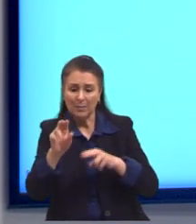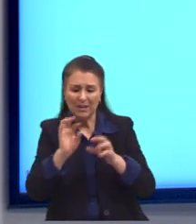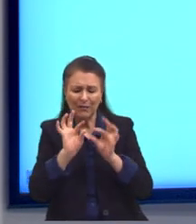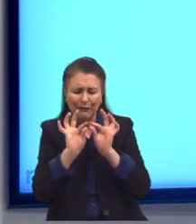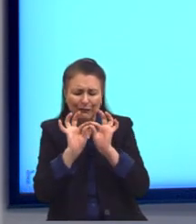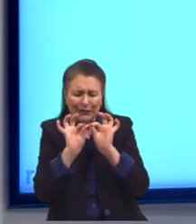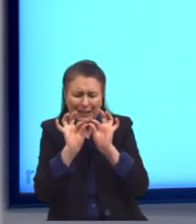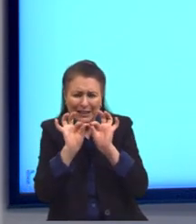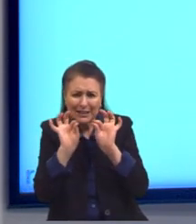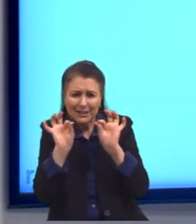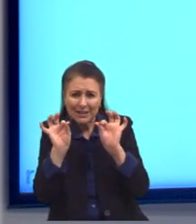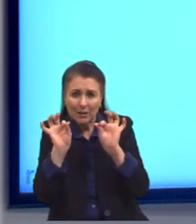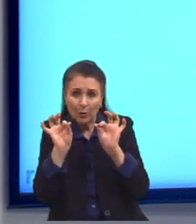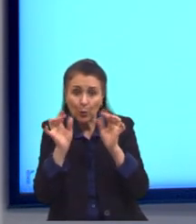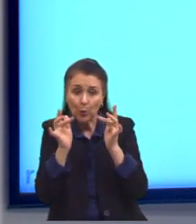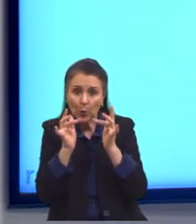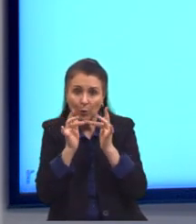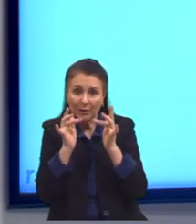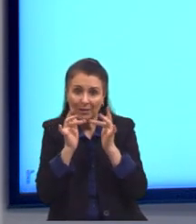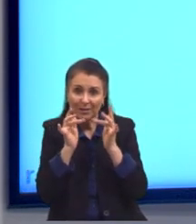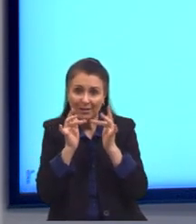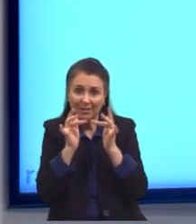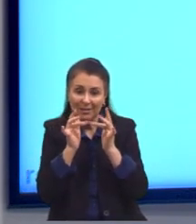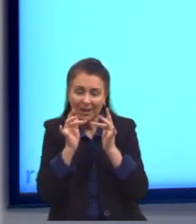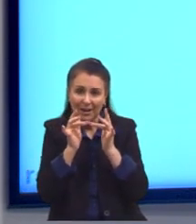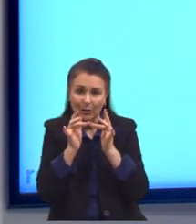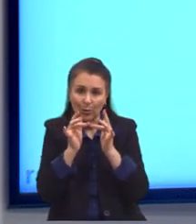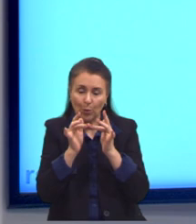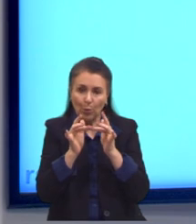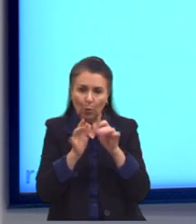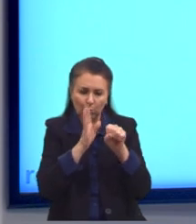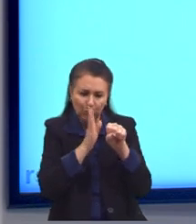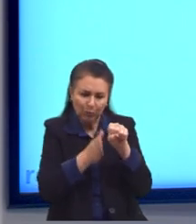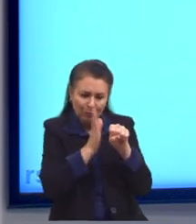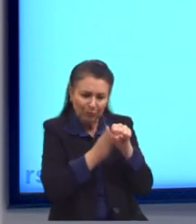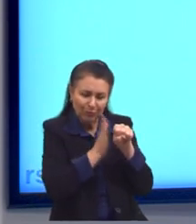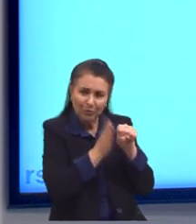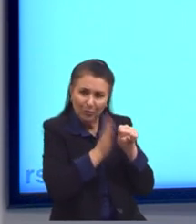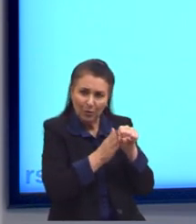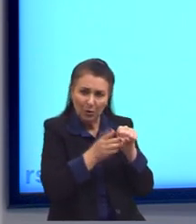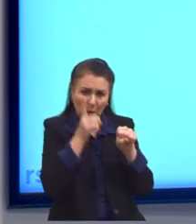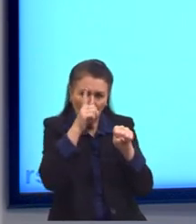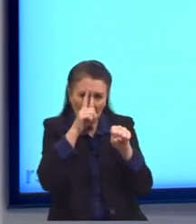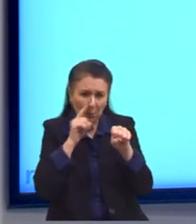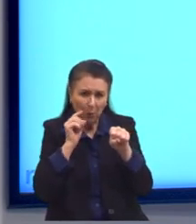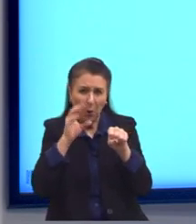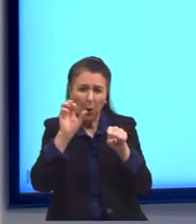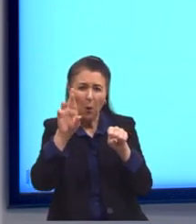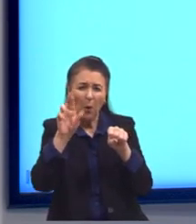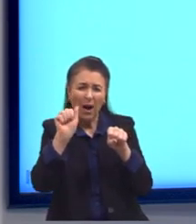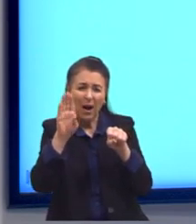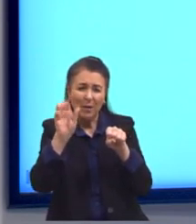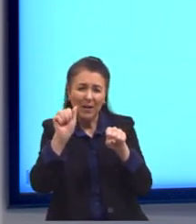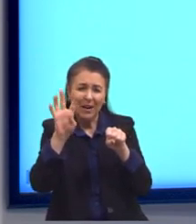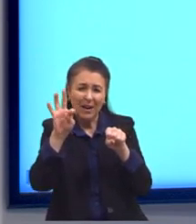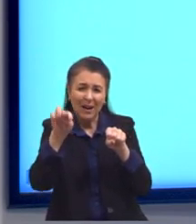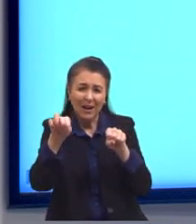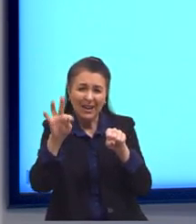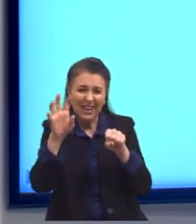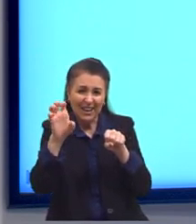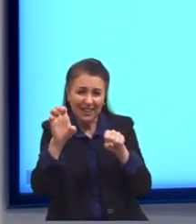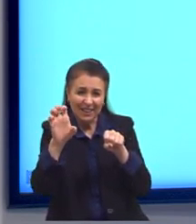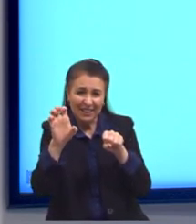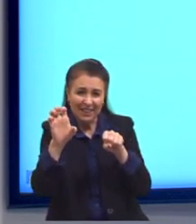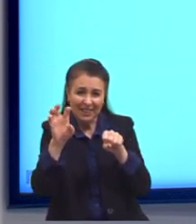que entra em contato com a nossa rabanete ou a cebola, enfim, maior vai ser a pressão. porque a